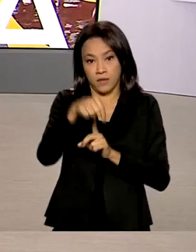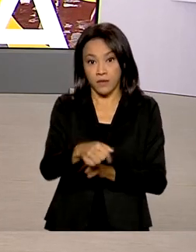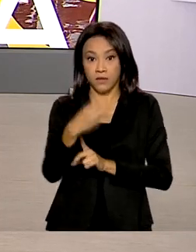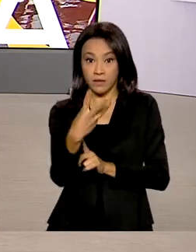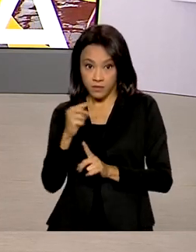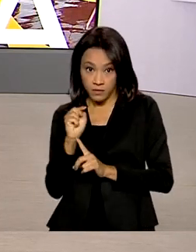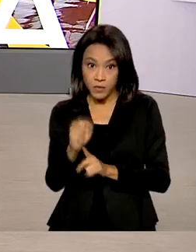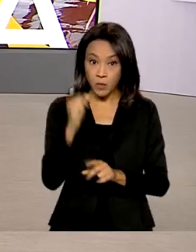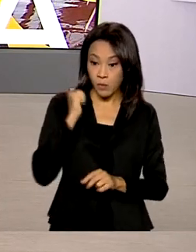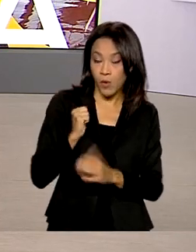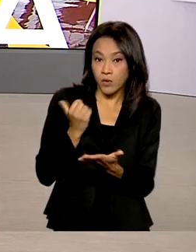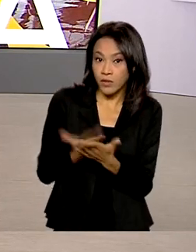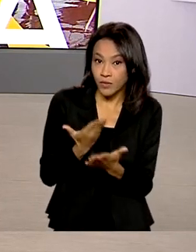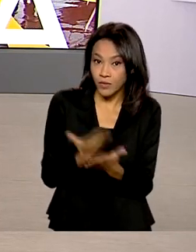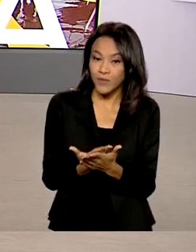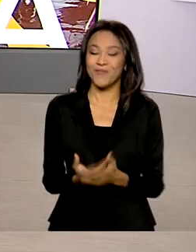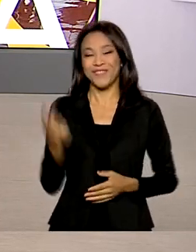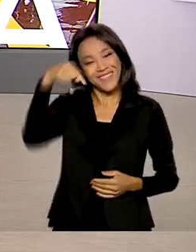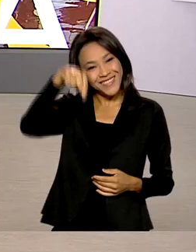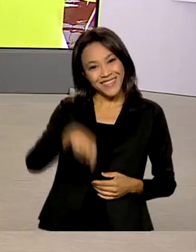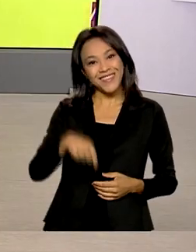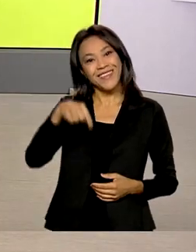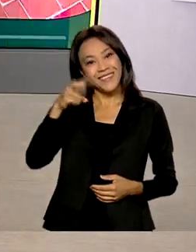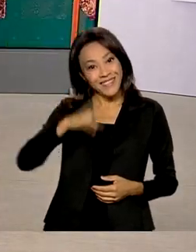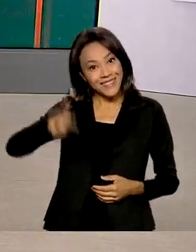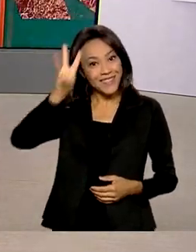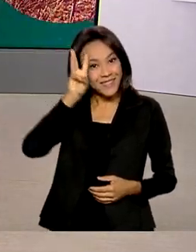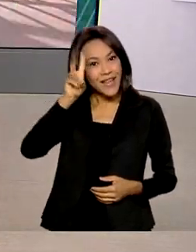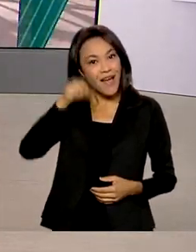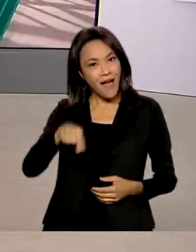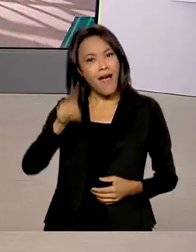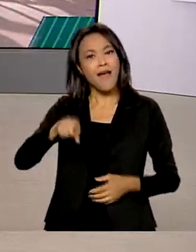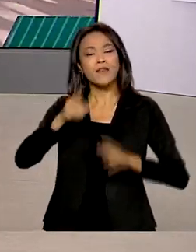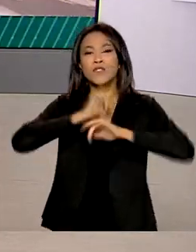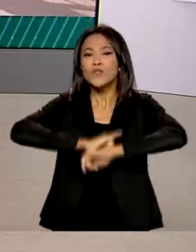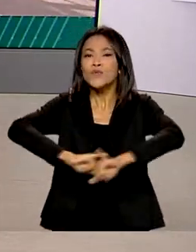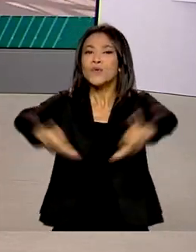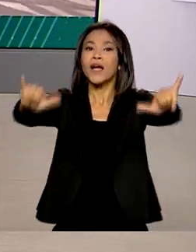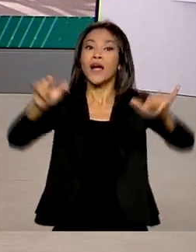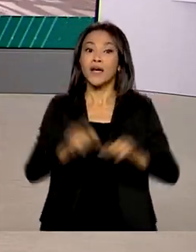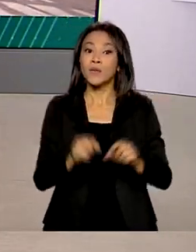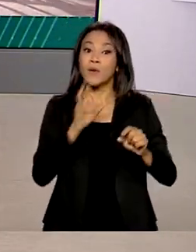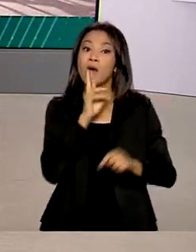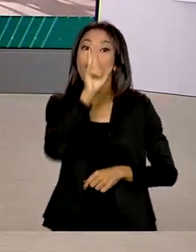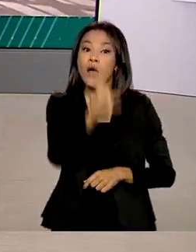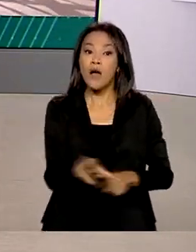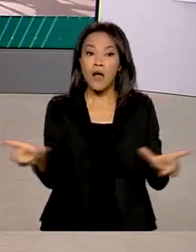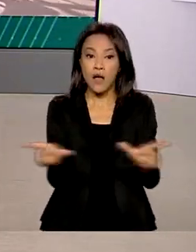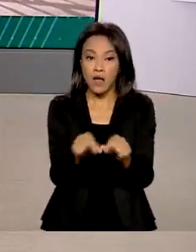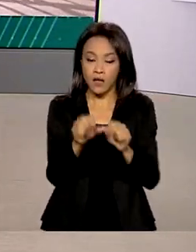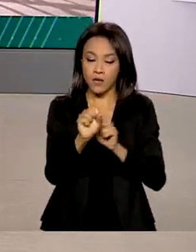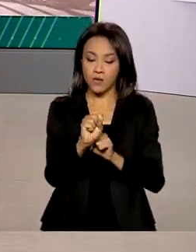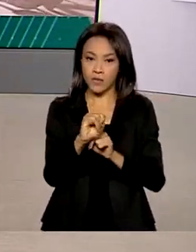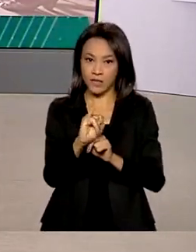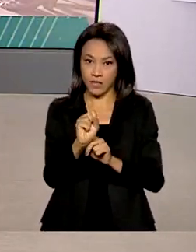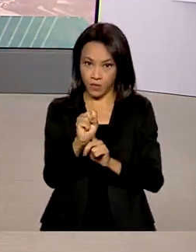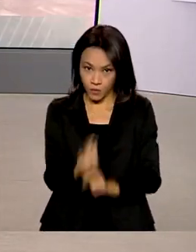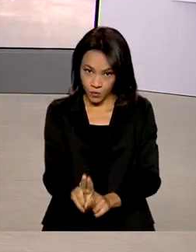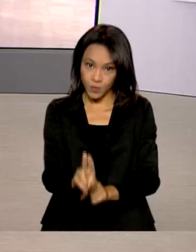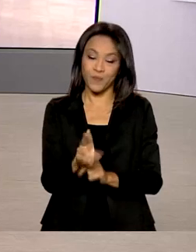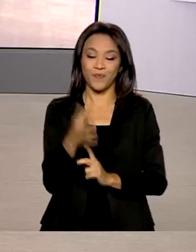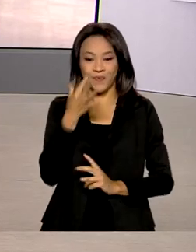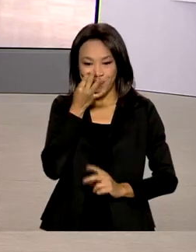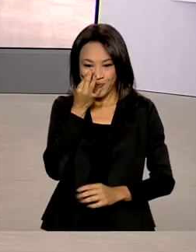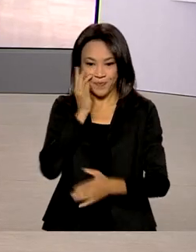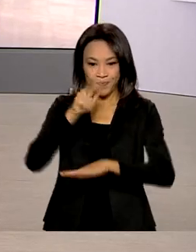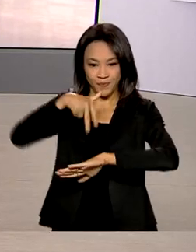mil bolsas. E nesta terça-feira ainda é divulgado o resultado do Sisu, o sistema de seleção unificada. Ao vivo,